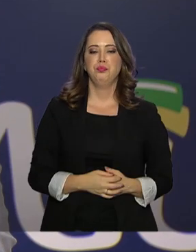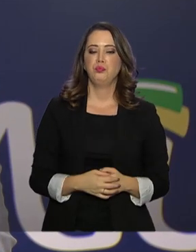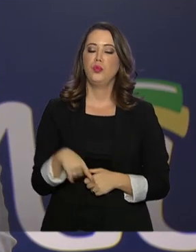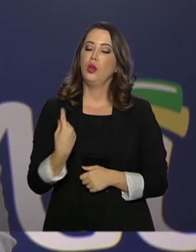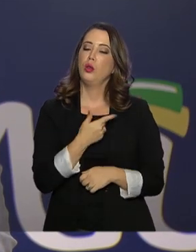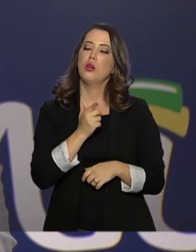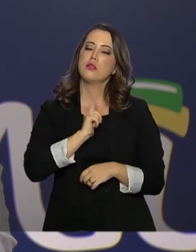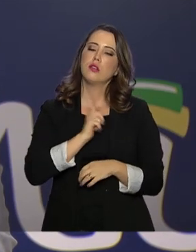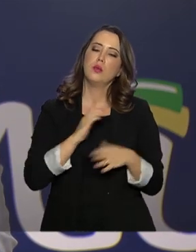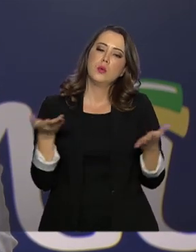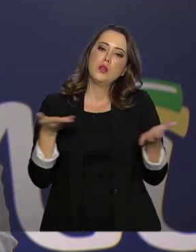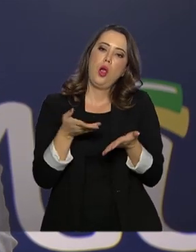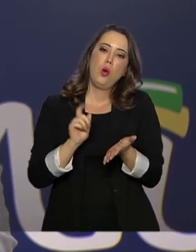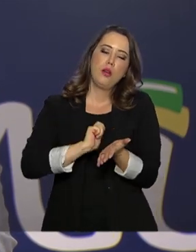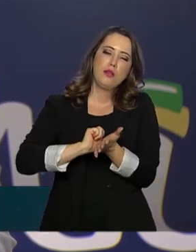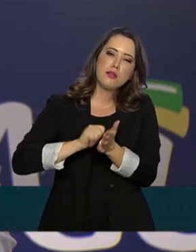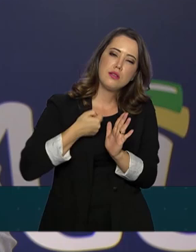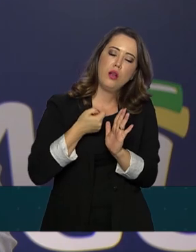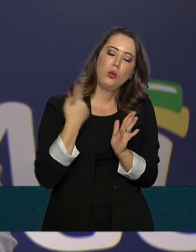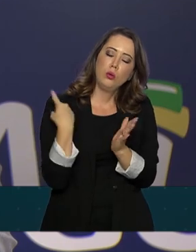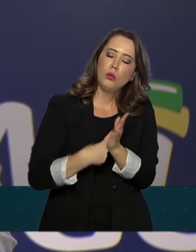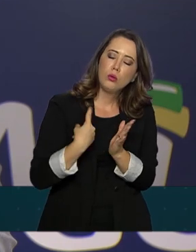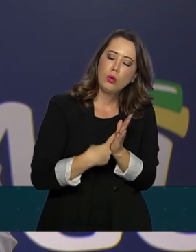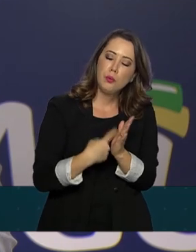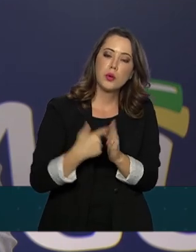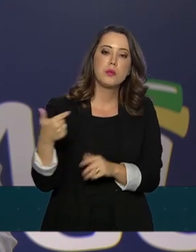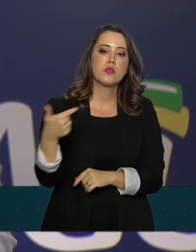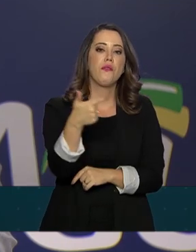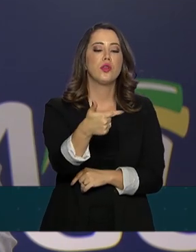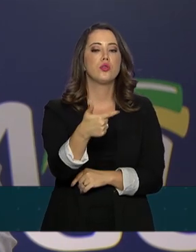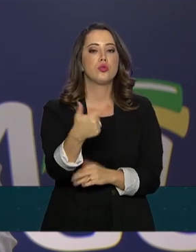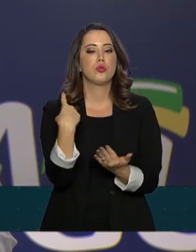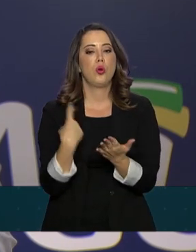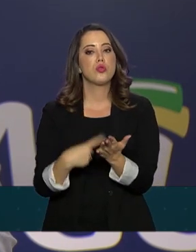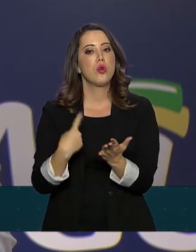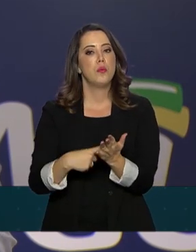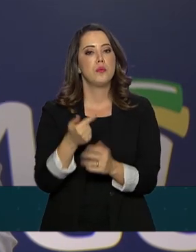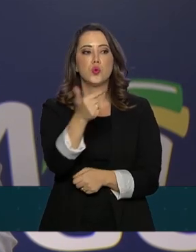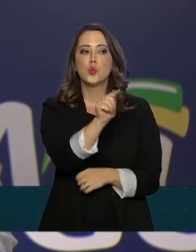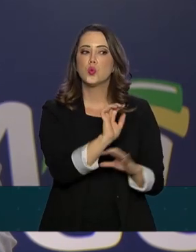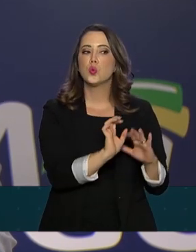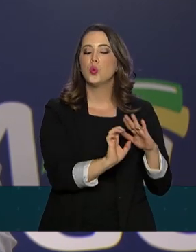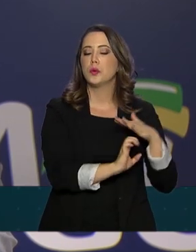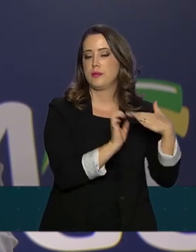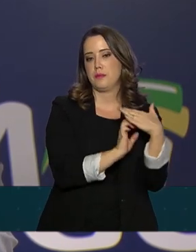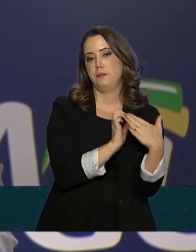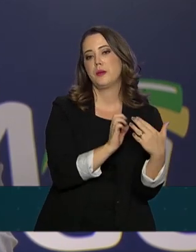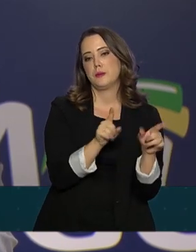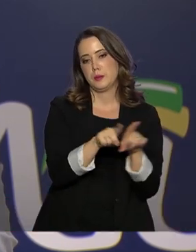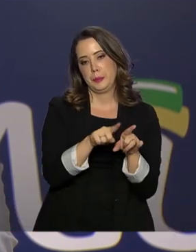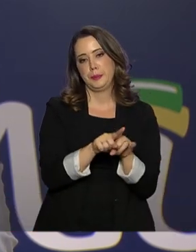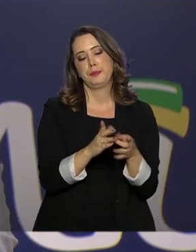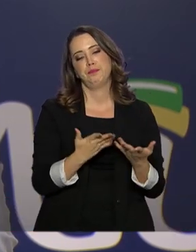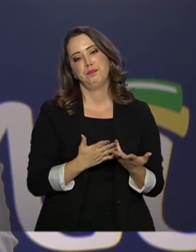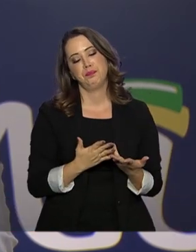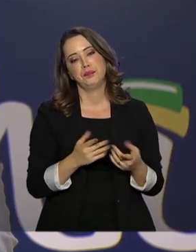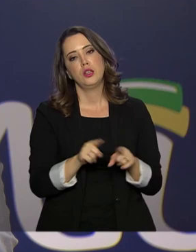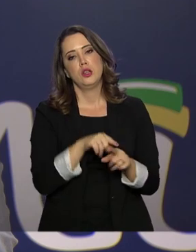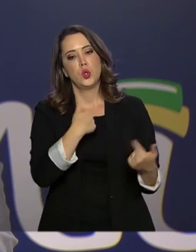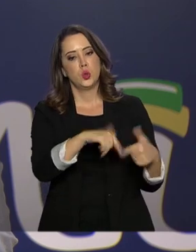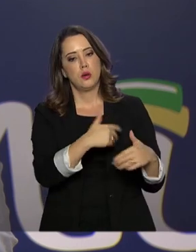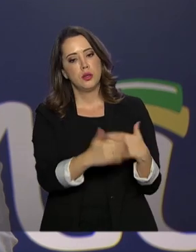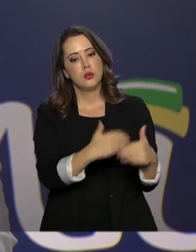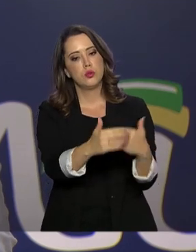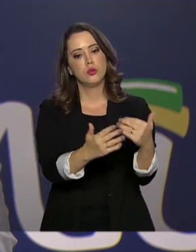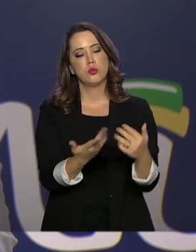agora, após a assinatura desse acordo, mais 22 acordos em andamento de negociação com outras empresas e o trabalho vai continuar